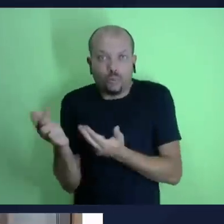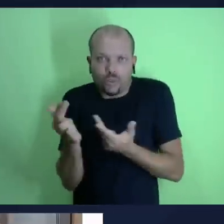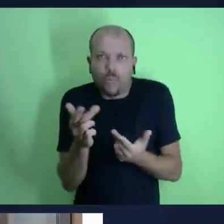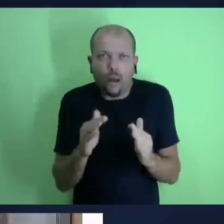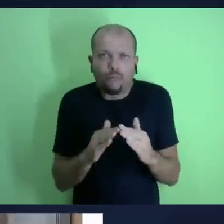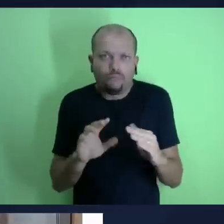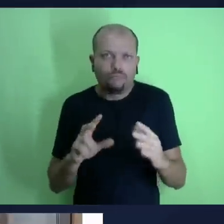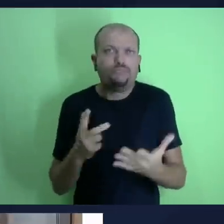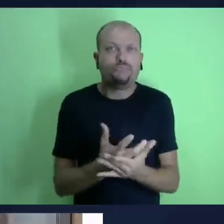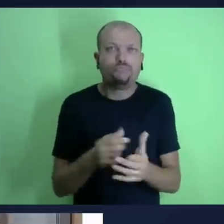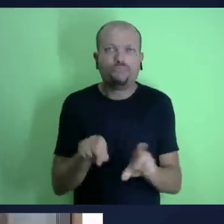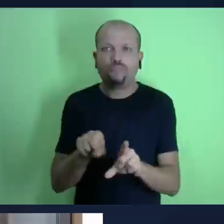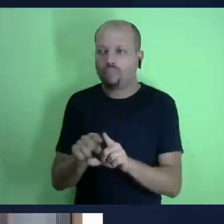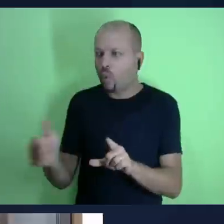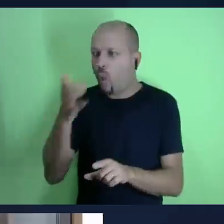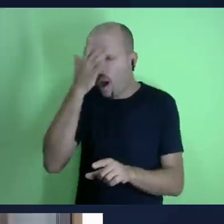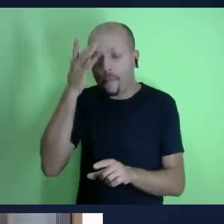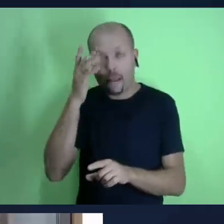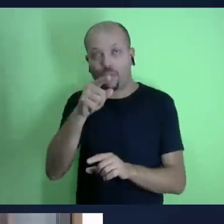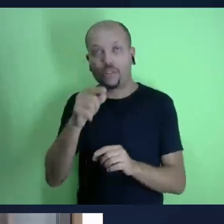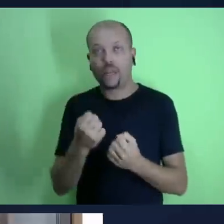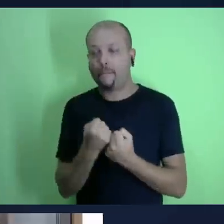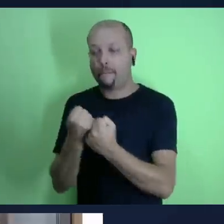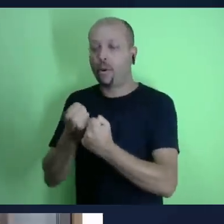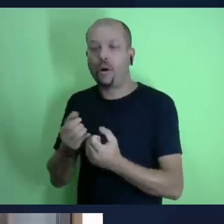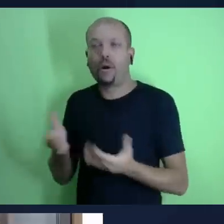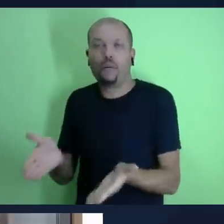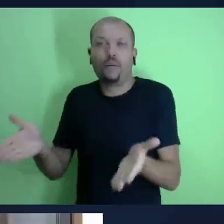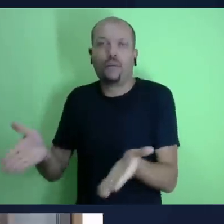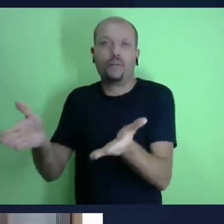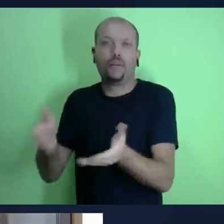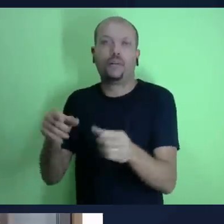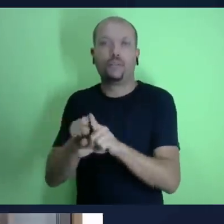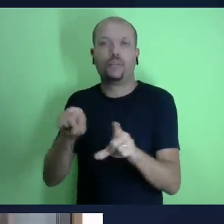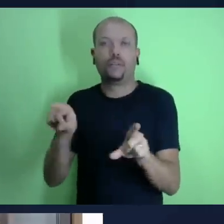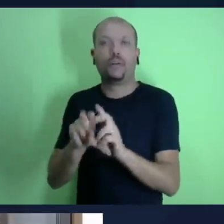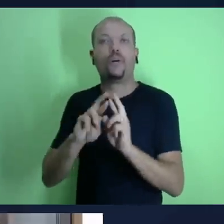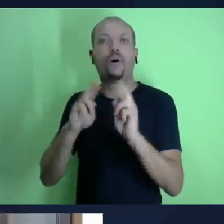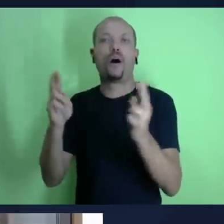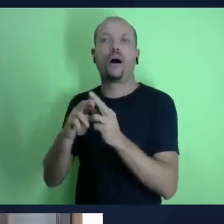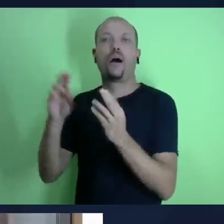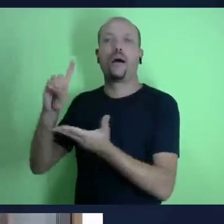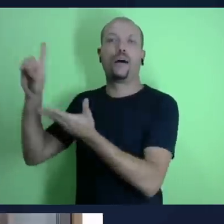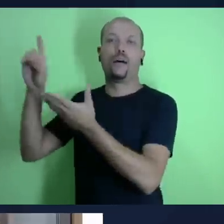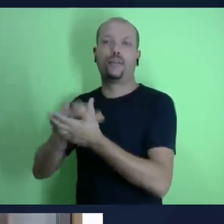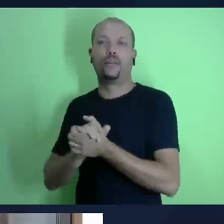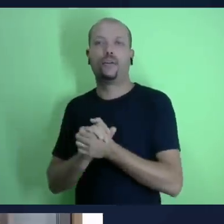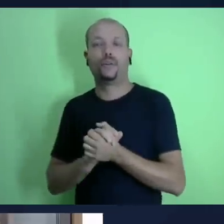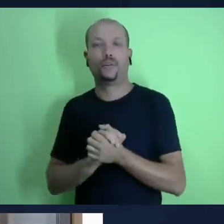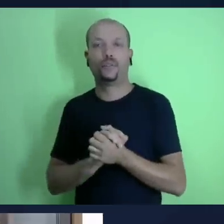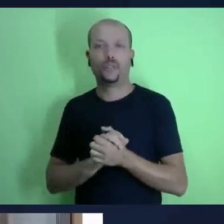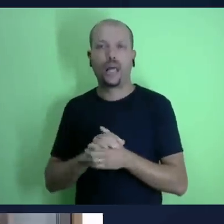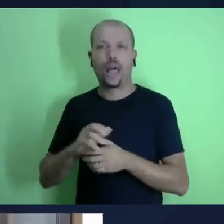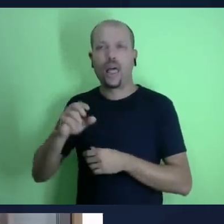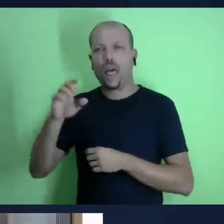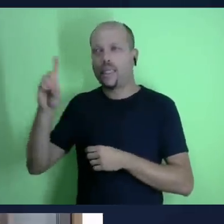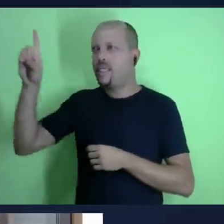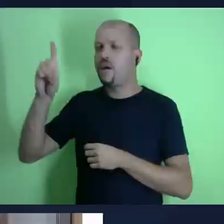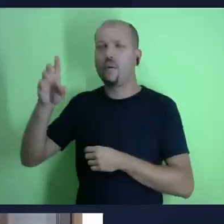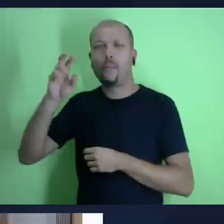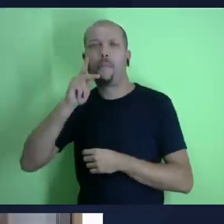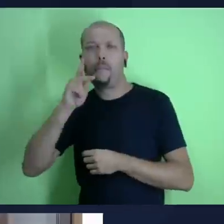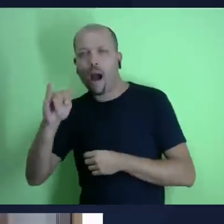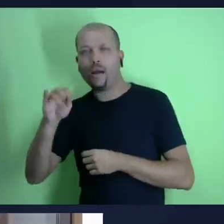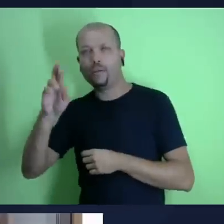nós também temos acesso a essas coisas que são de deus mas nós não podemos nos apropriar